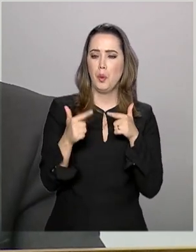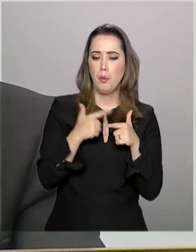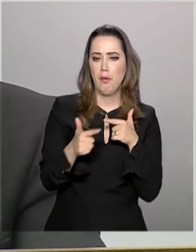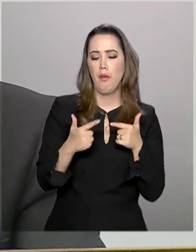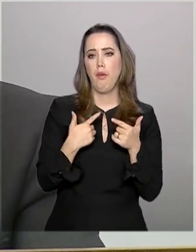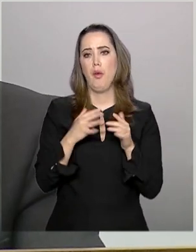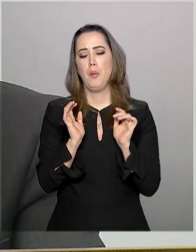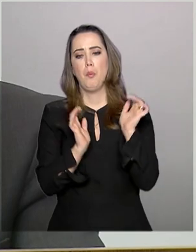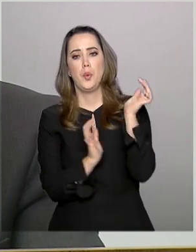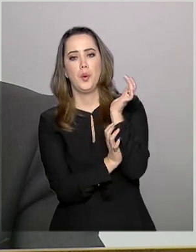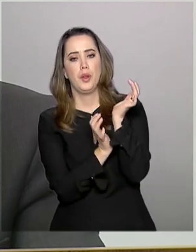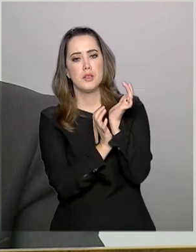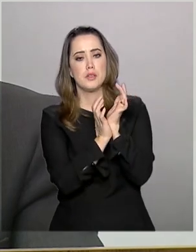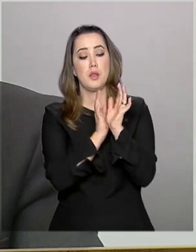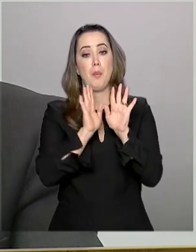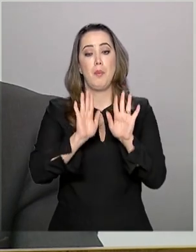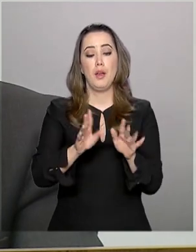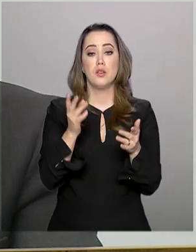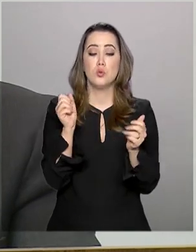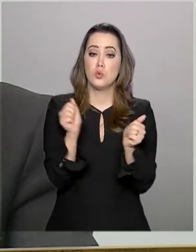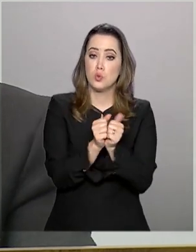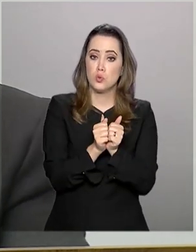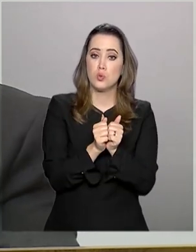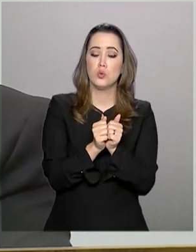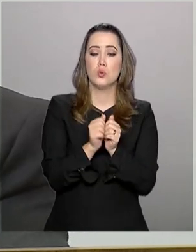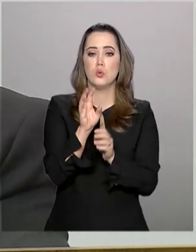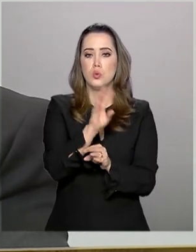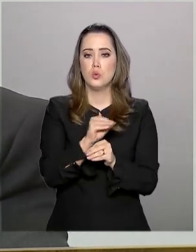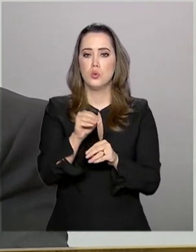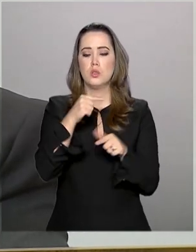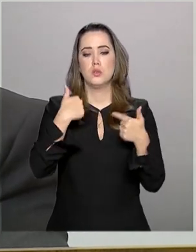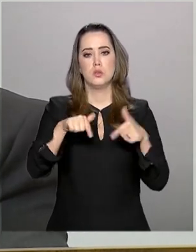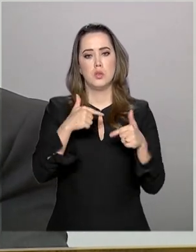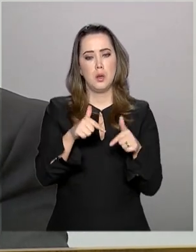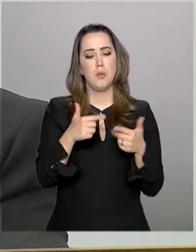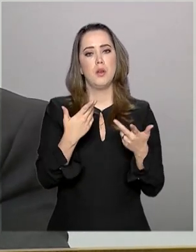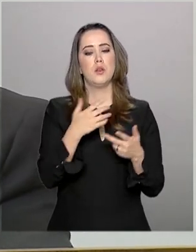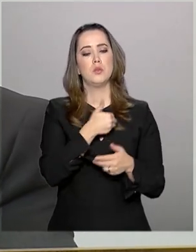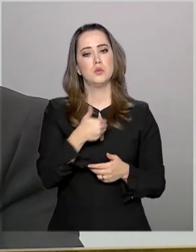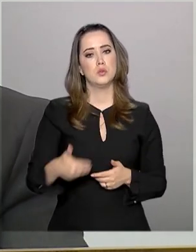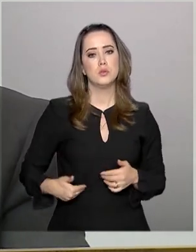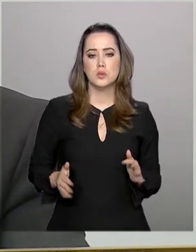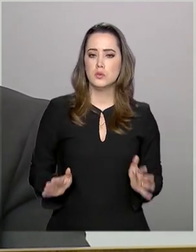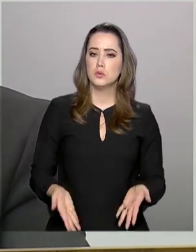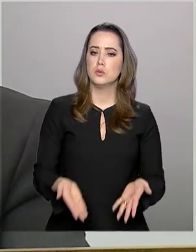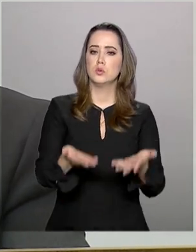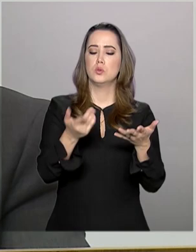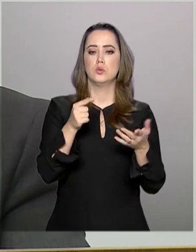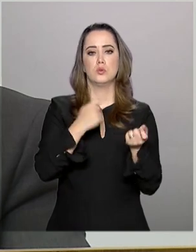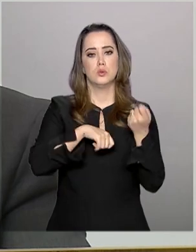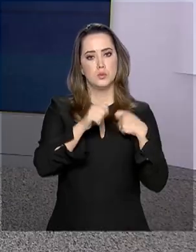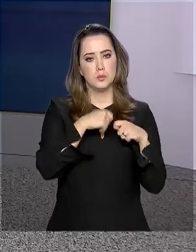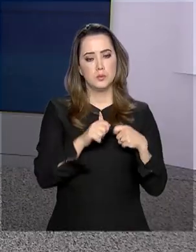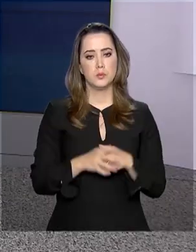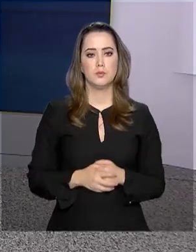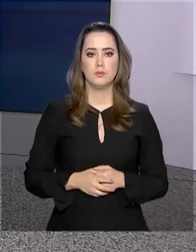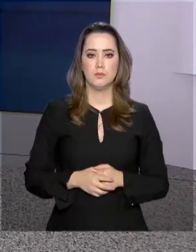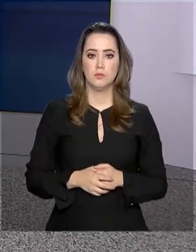burocracia, mas ao mesmo tempo é preservando o papel do Estado como indutor e fomentador da economia.